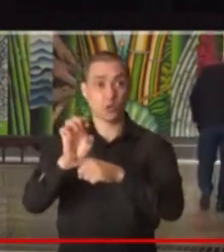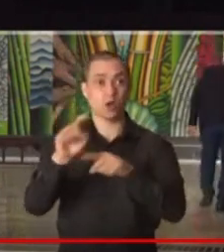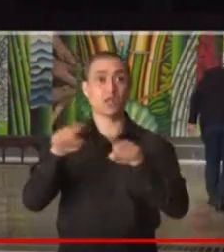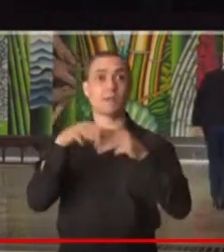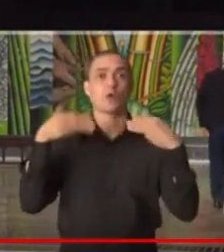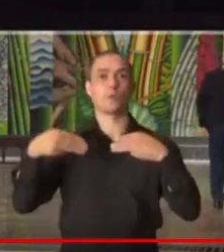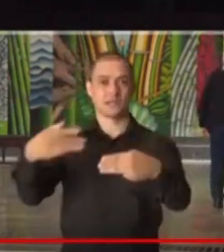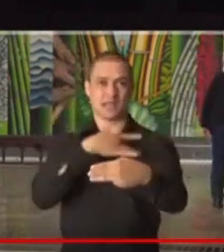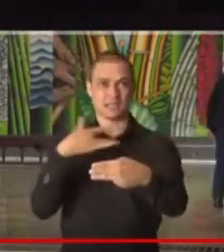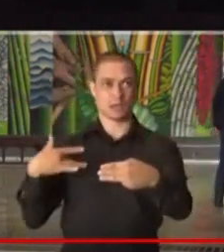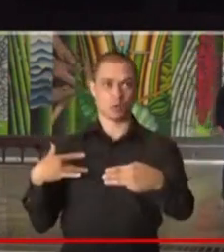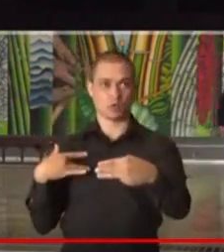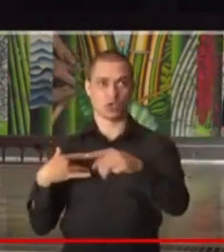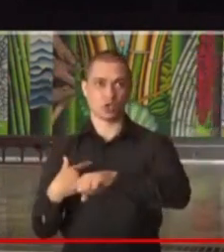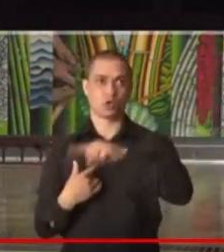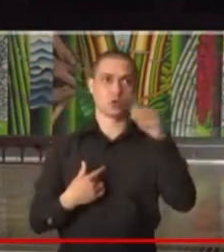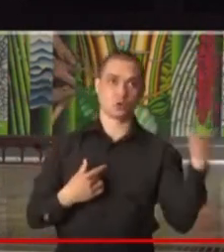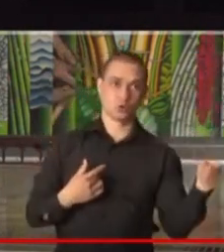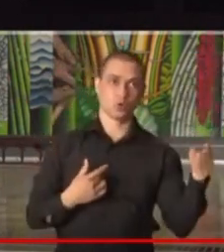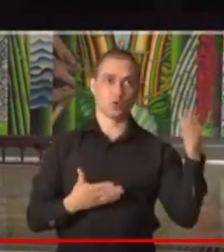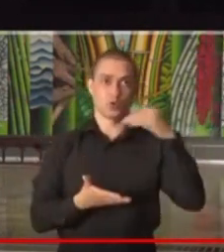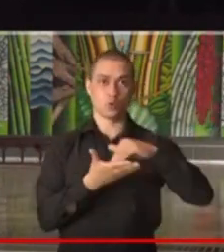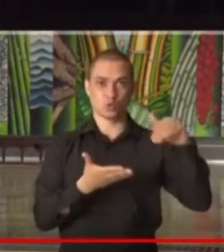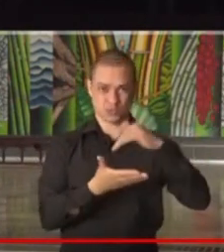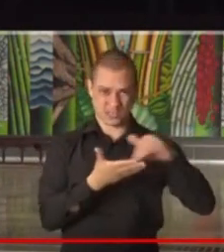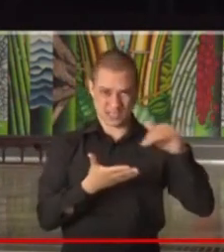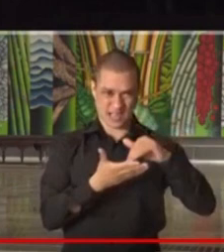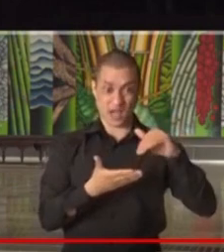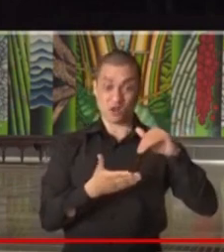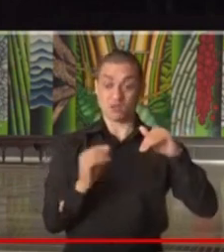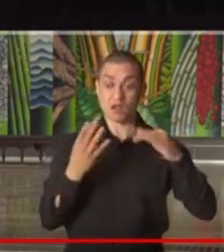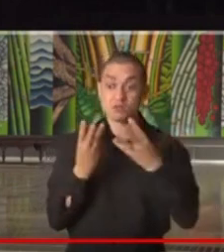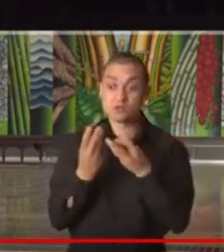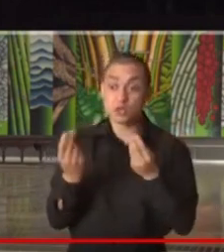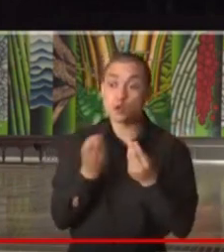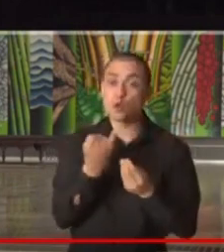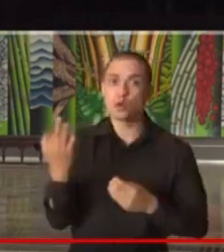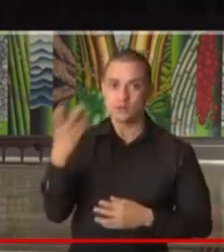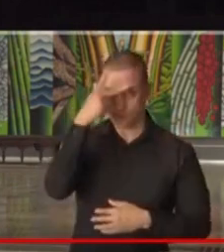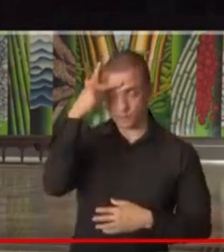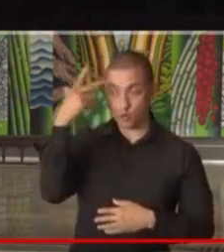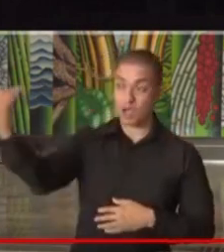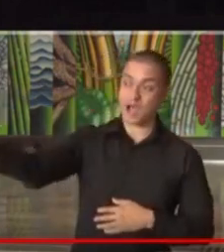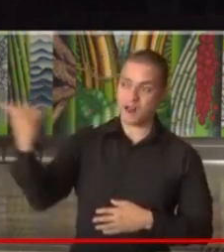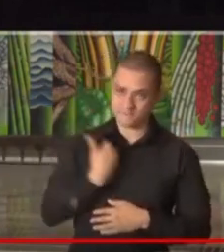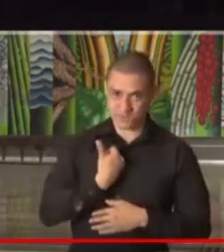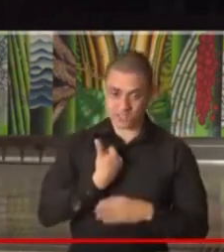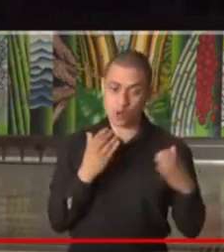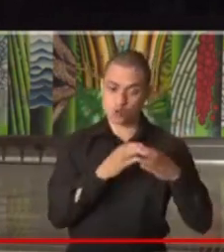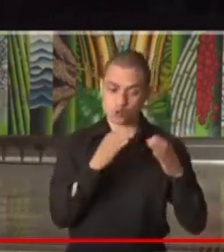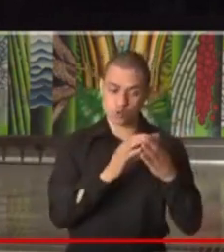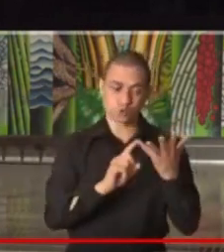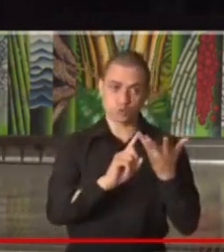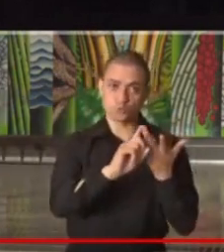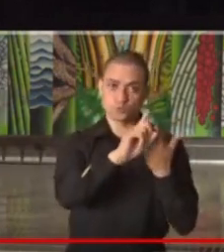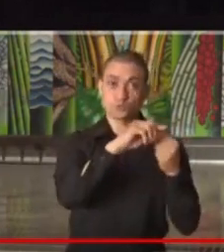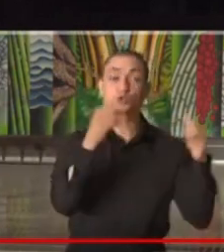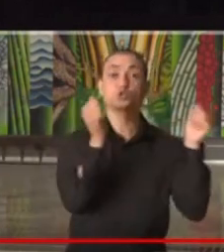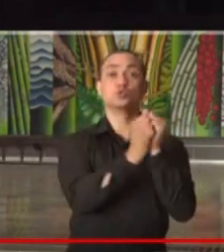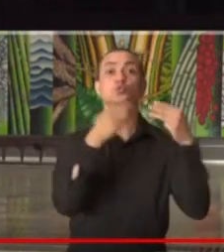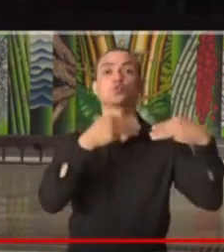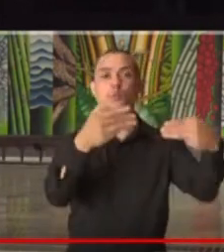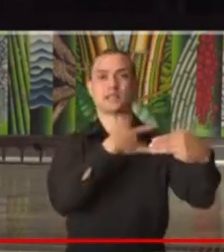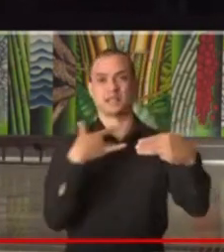da Saúde. E os secretários divulgam isso sempre ao mesmo tempo em conjunto com o Ministério da Saúde.